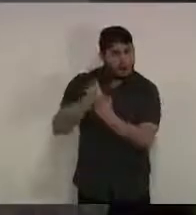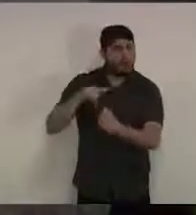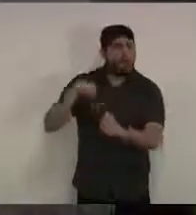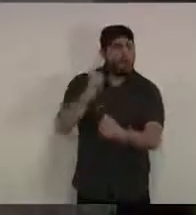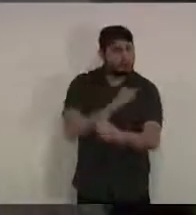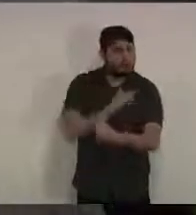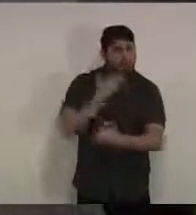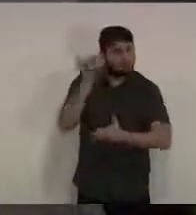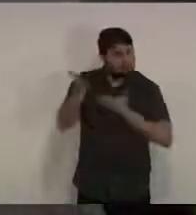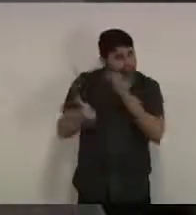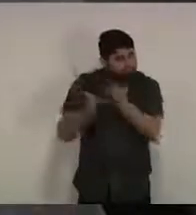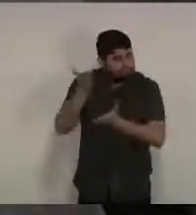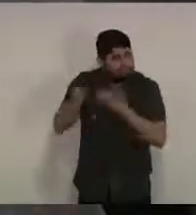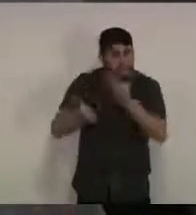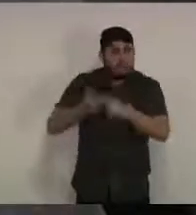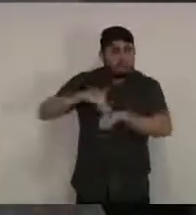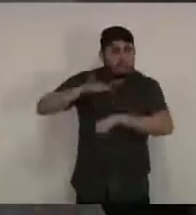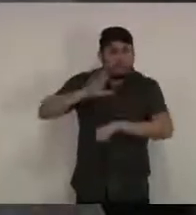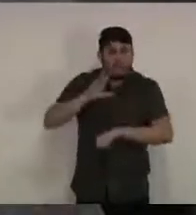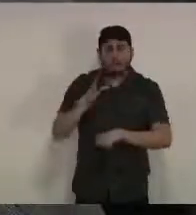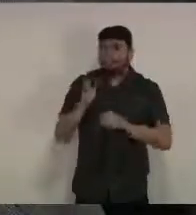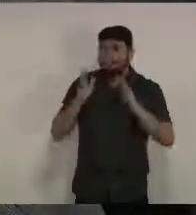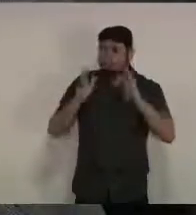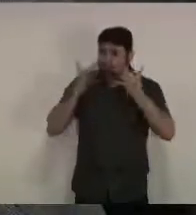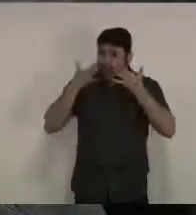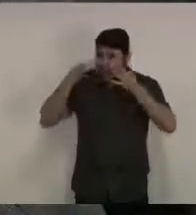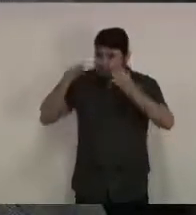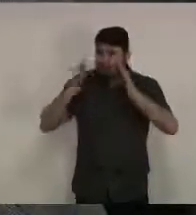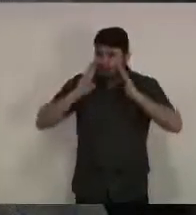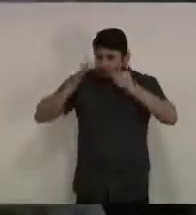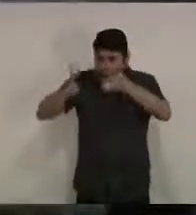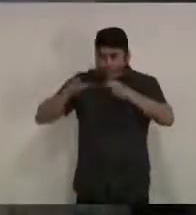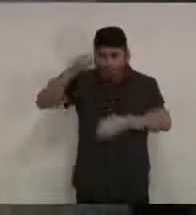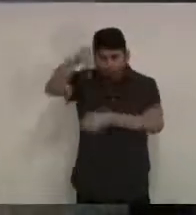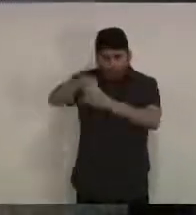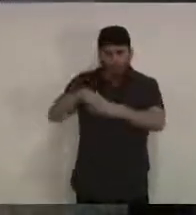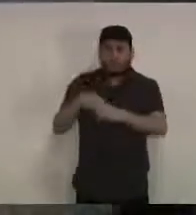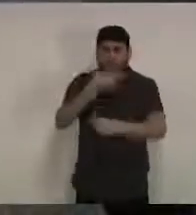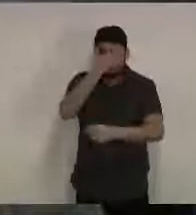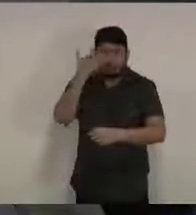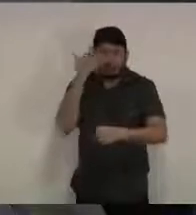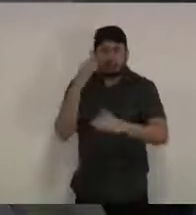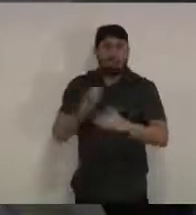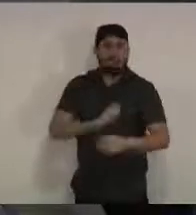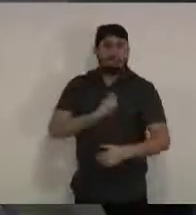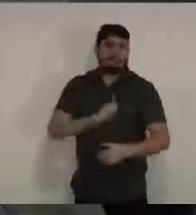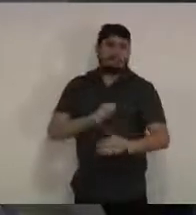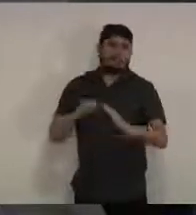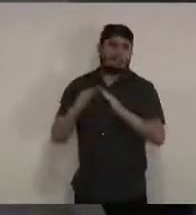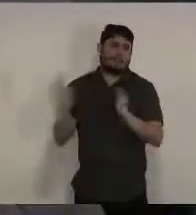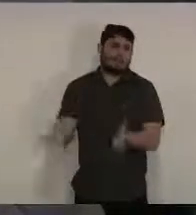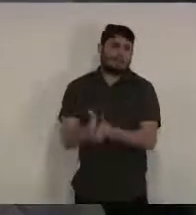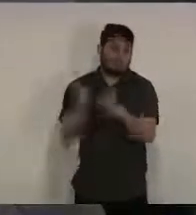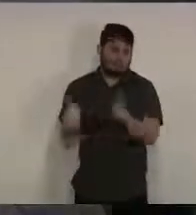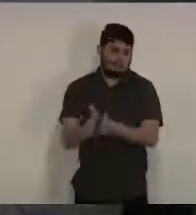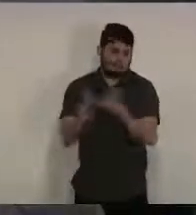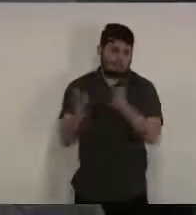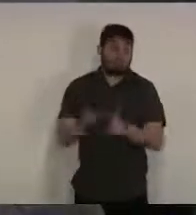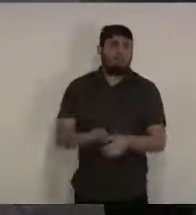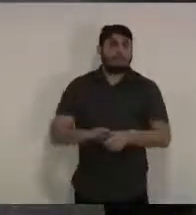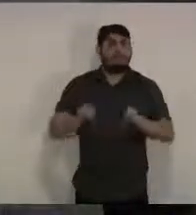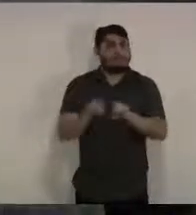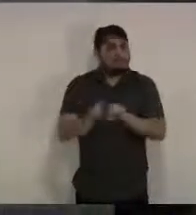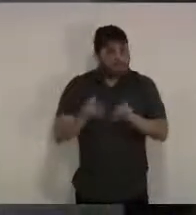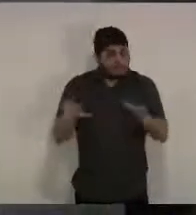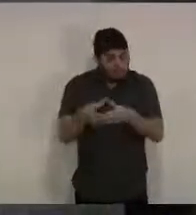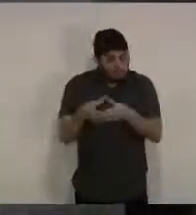ação mais efetiva e um olhar mais sensível diante de todos os moradores e trabalhadores daquela unidade e nossa